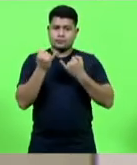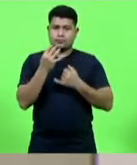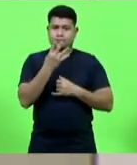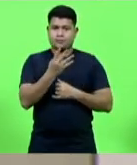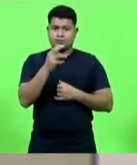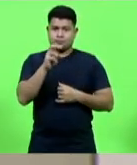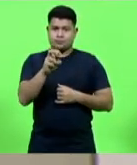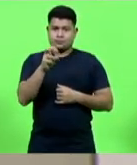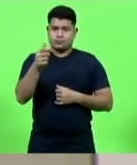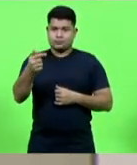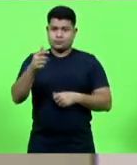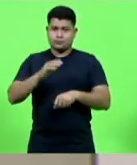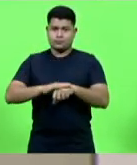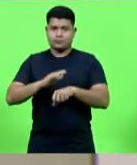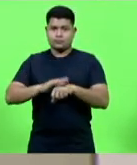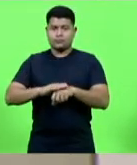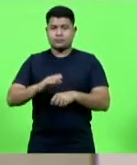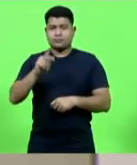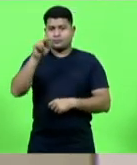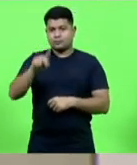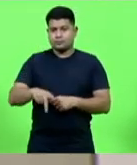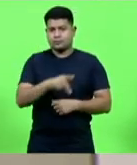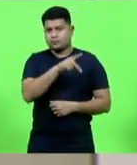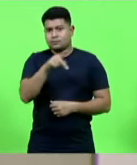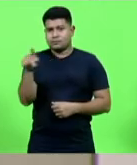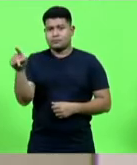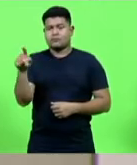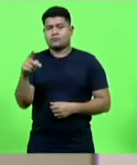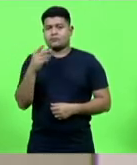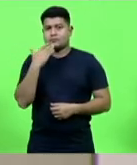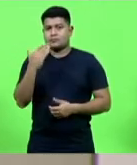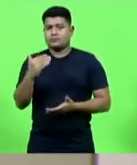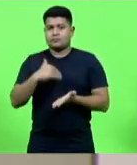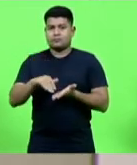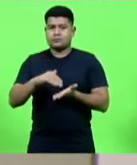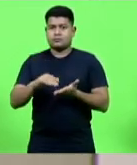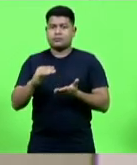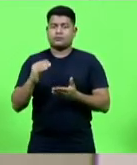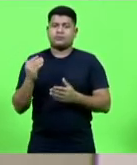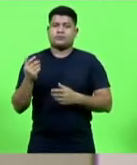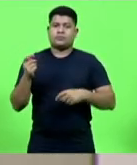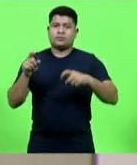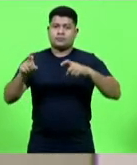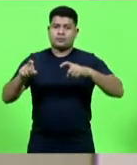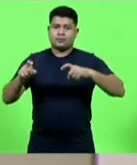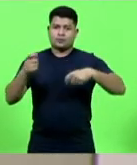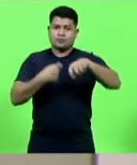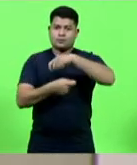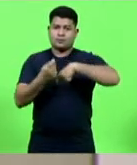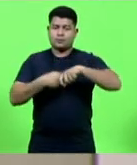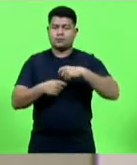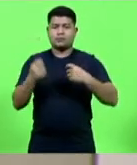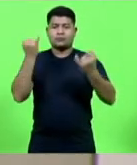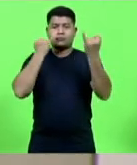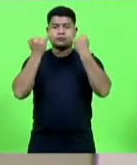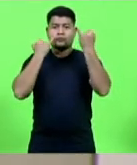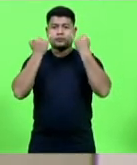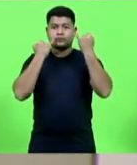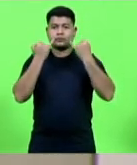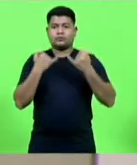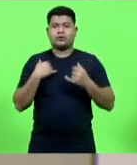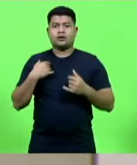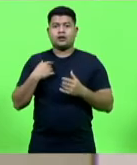457, autor deputado Padre Pedro Baldeceira, solicitando ao secretário do Estado da Fazenda informações acerca das dívidas